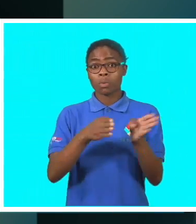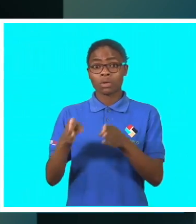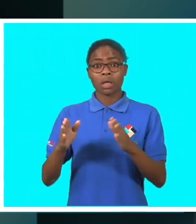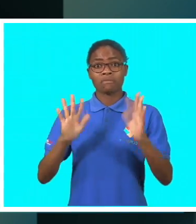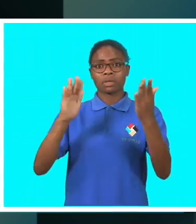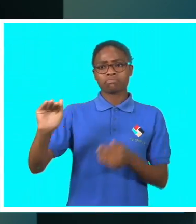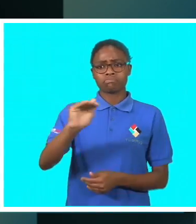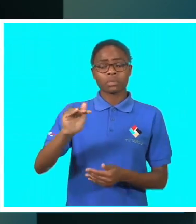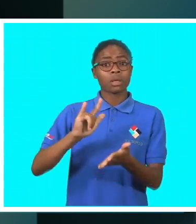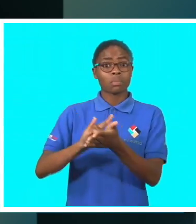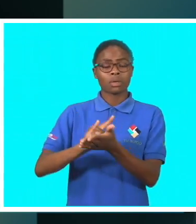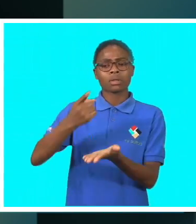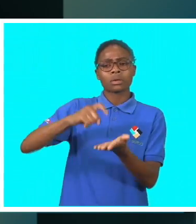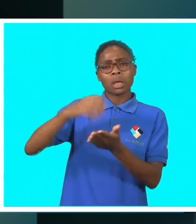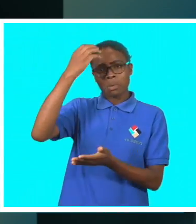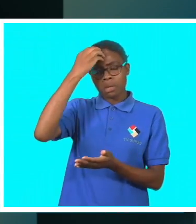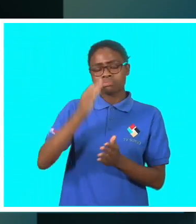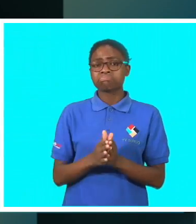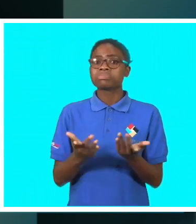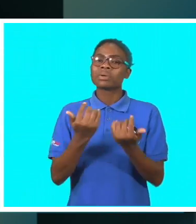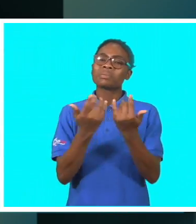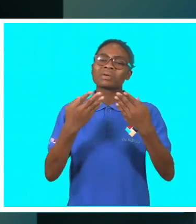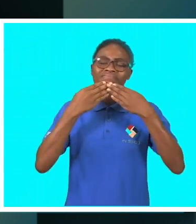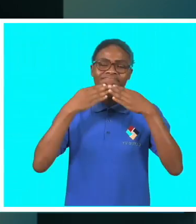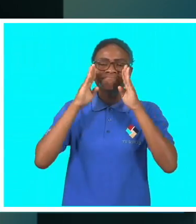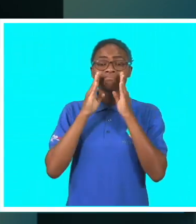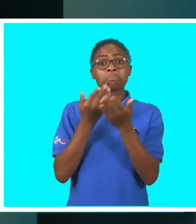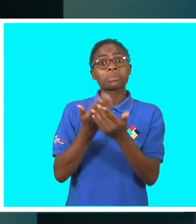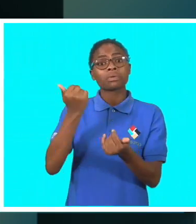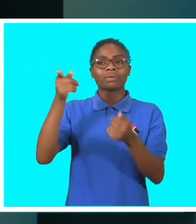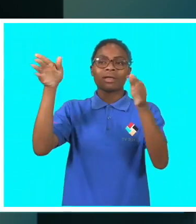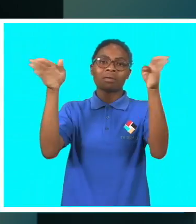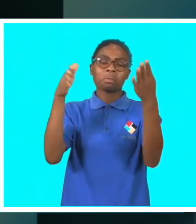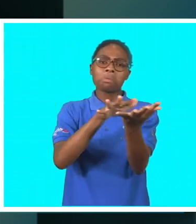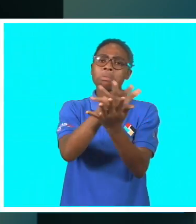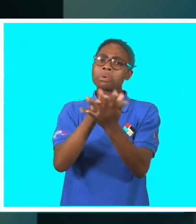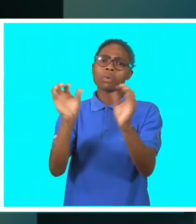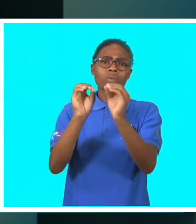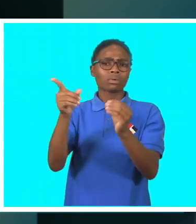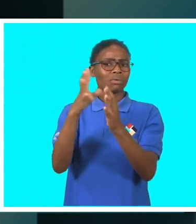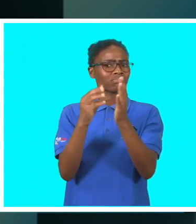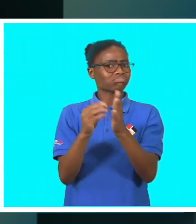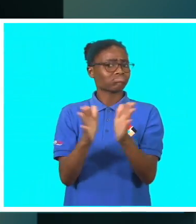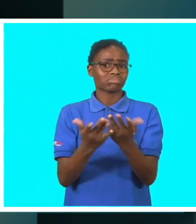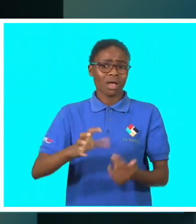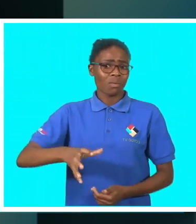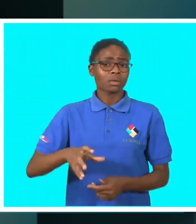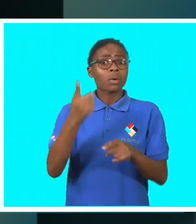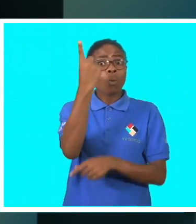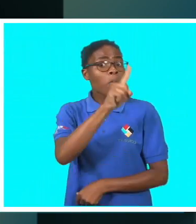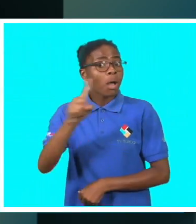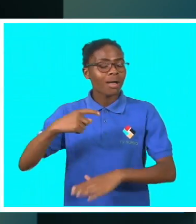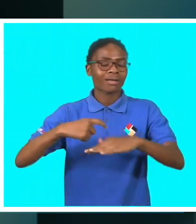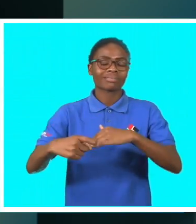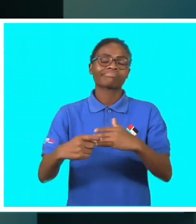Moradores do bairro do aeroporto B, na cidade de Maputo, estão agastados com fornecedor de água naquela zona. Eles dizem que estão sem um